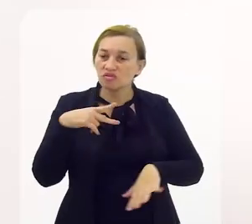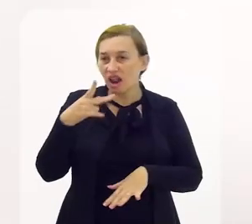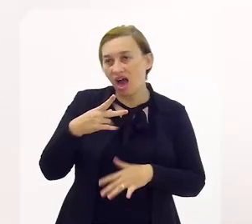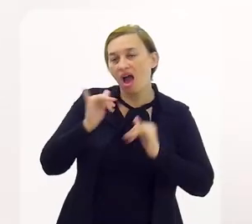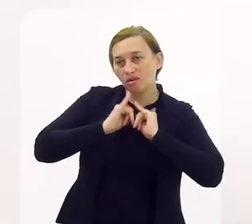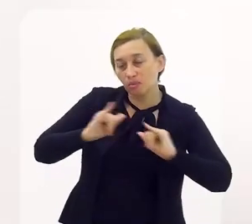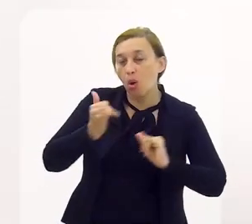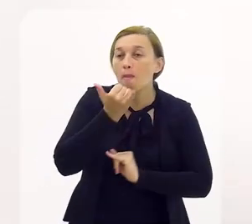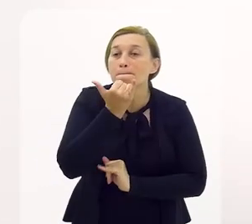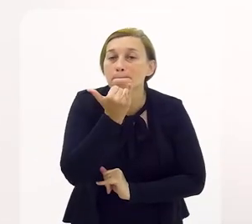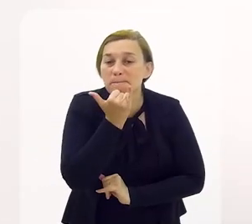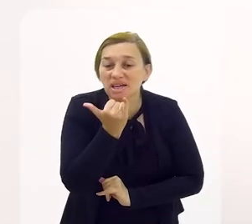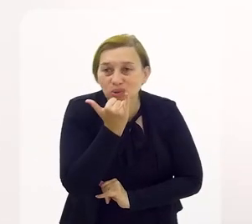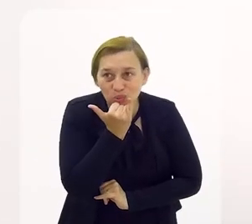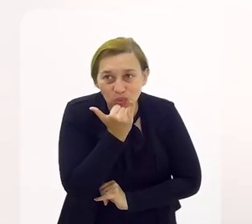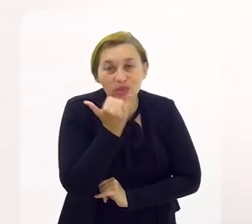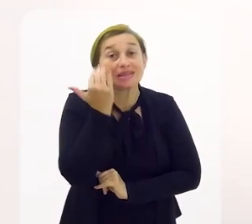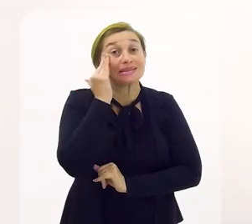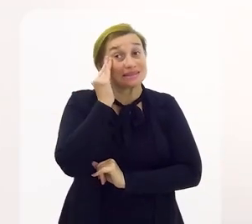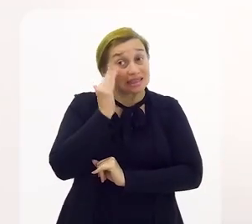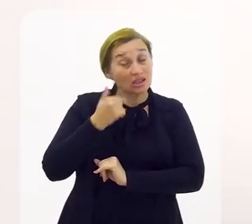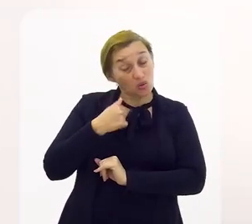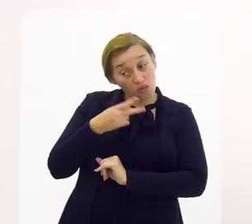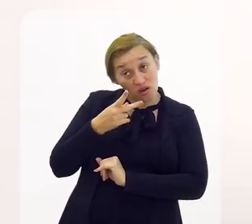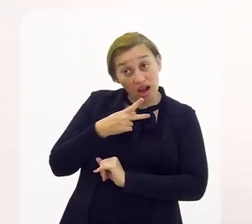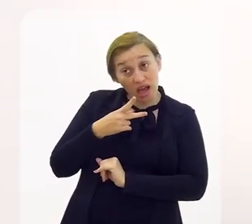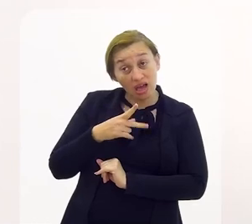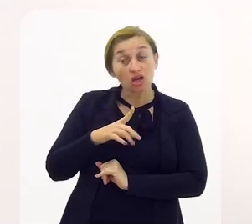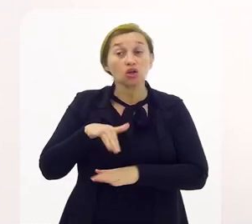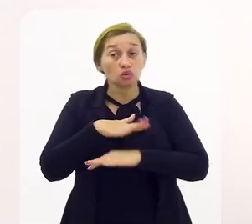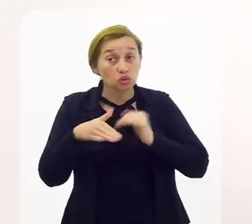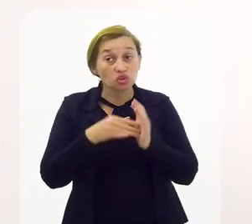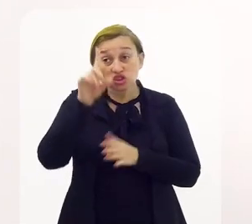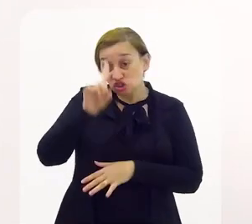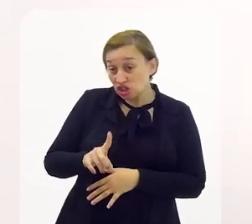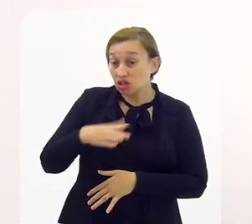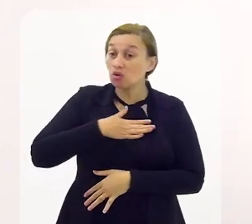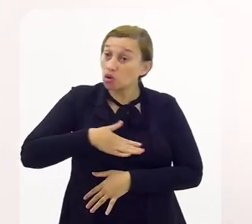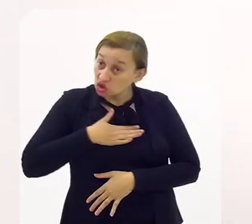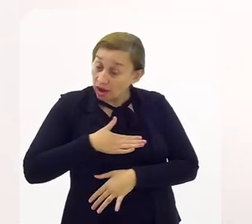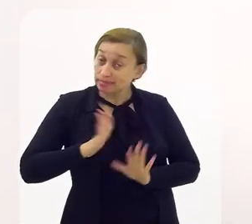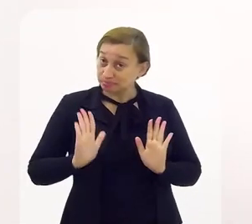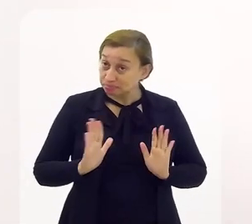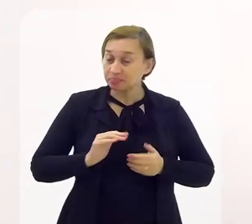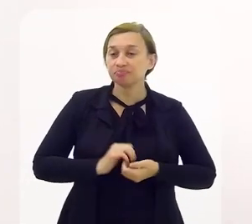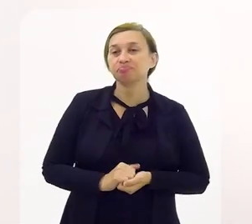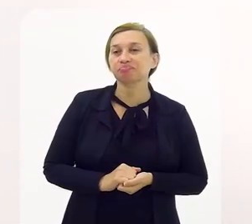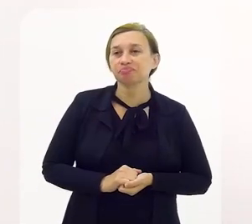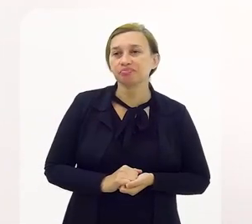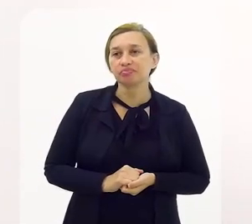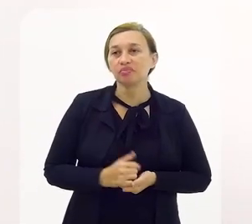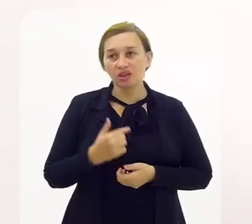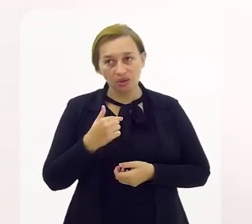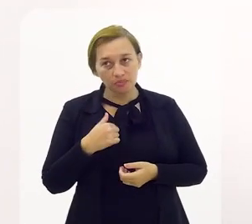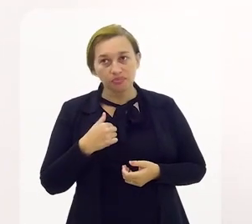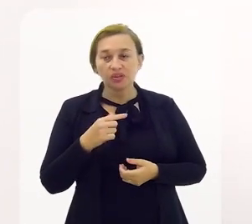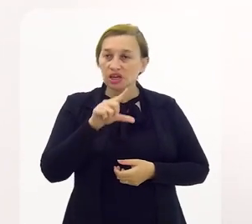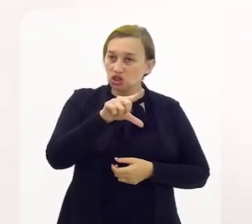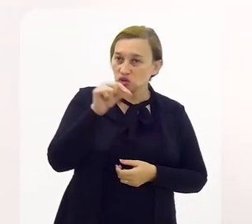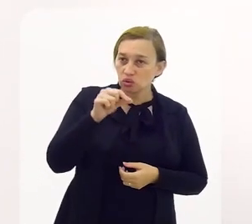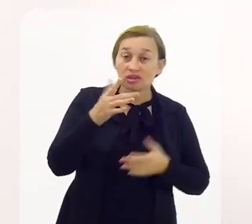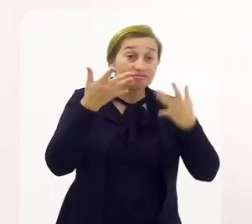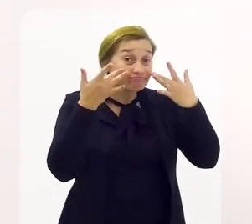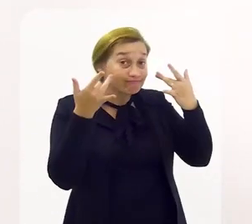costumo dizer, por favor, me perdoe, entenda o que eu vou dizer Porque todo mundo tem direito a ter gosto Eu,